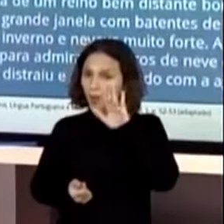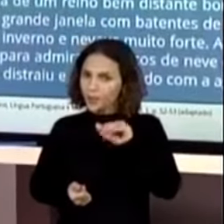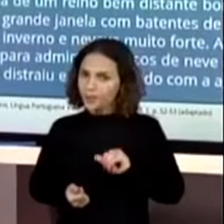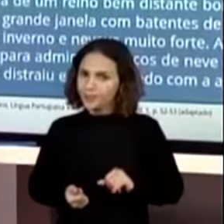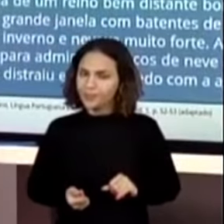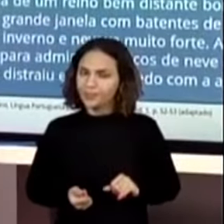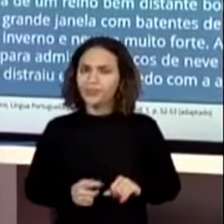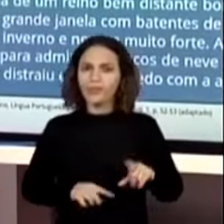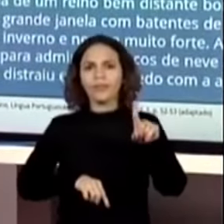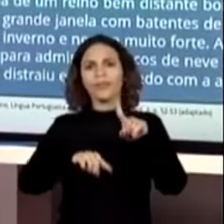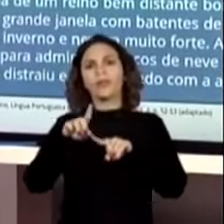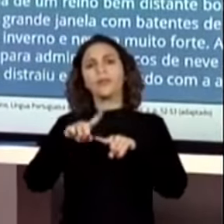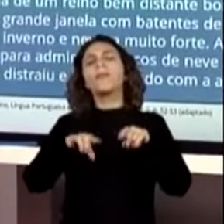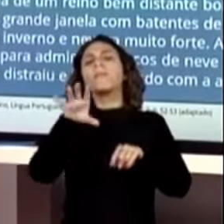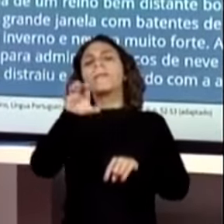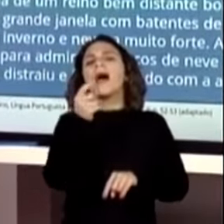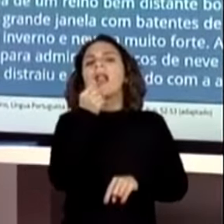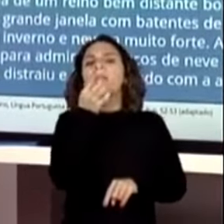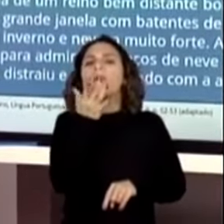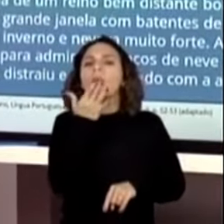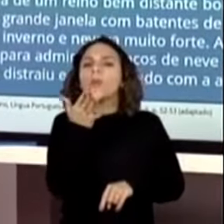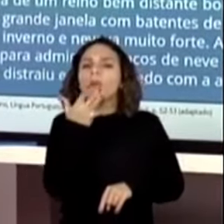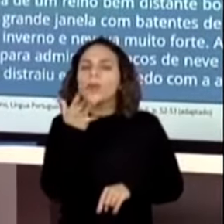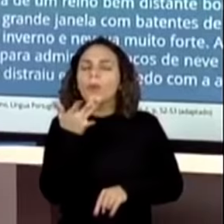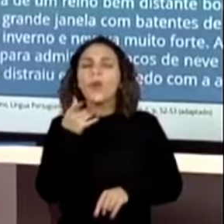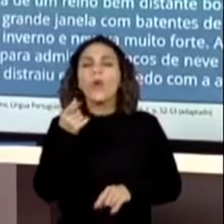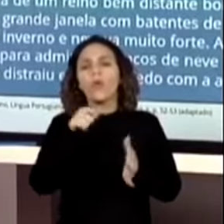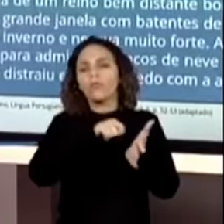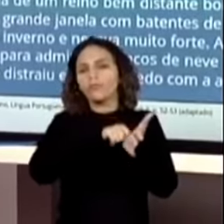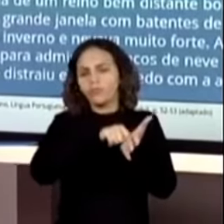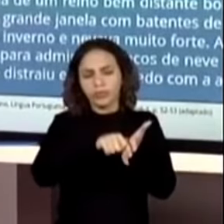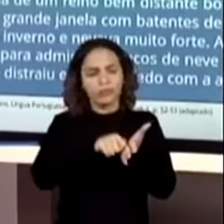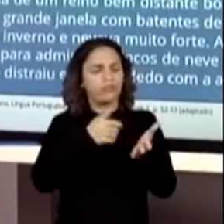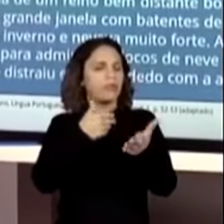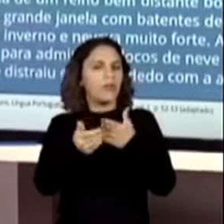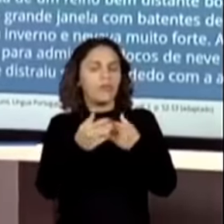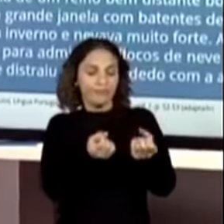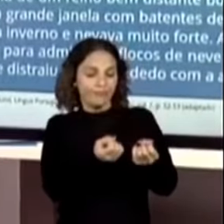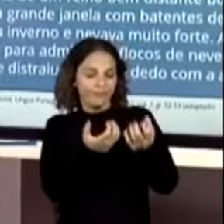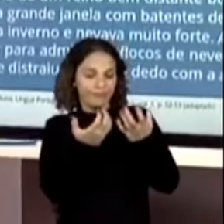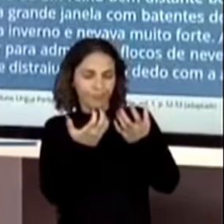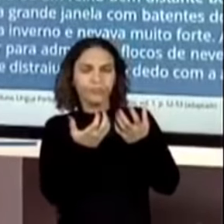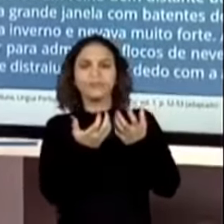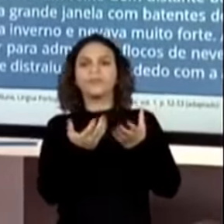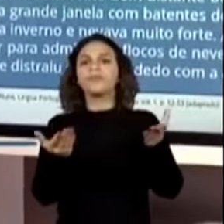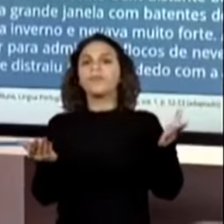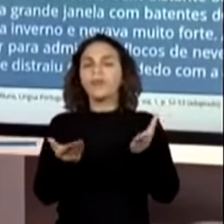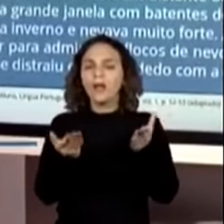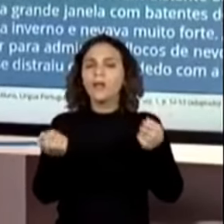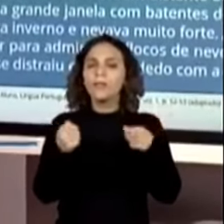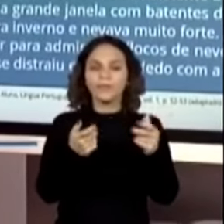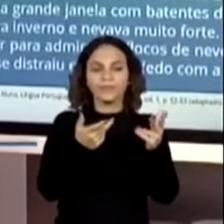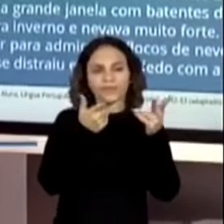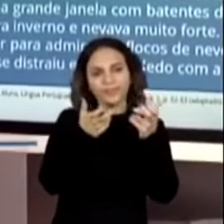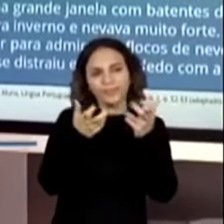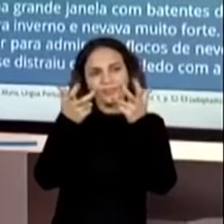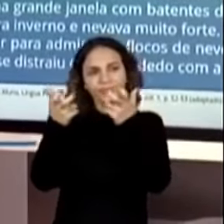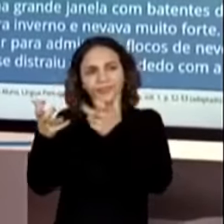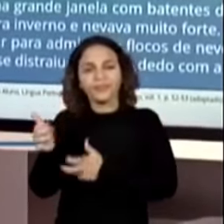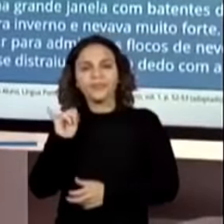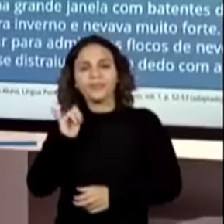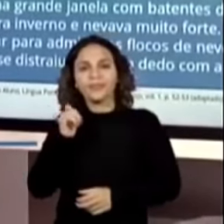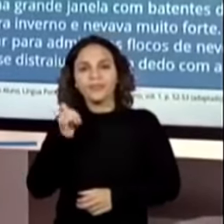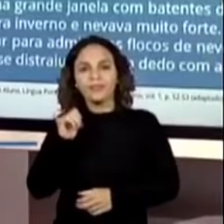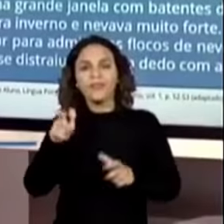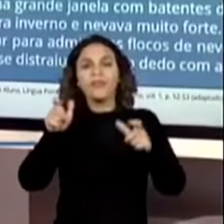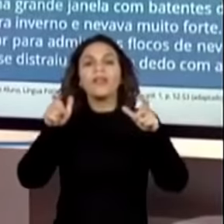Agora vocês vão pegar ou um lápis colorido, ou um lápis de escrever, ou um marca-texto, que nós vamos identificar esse narrador